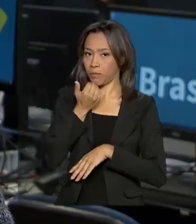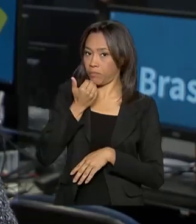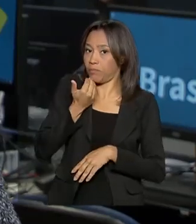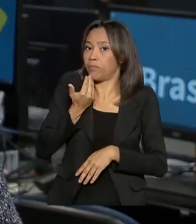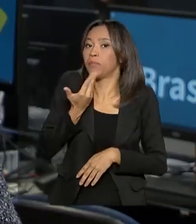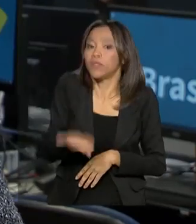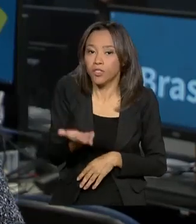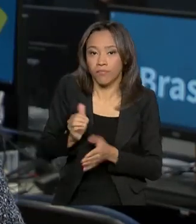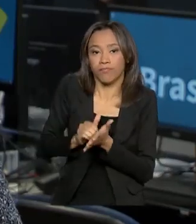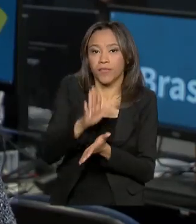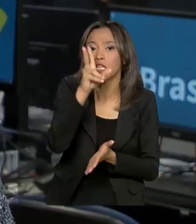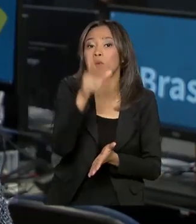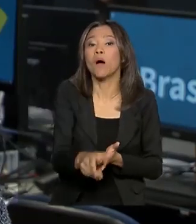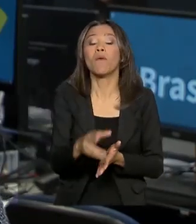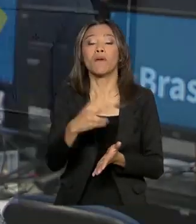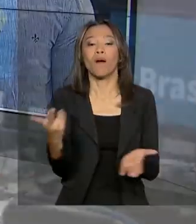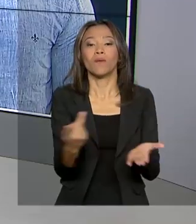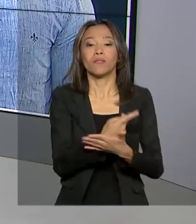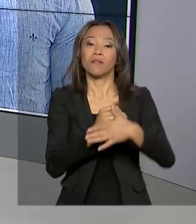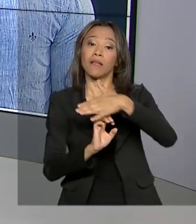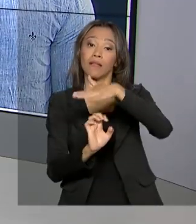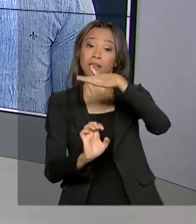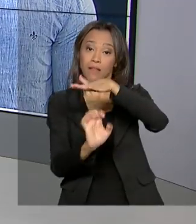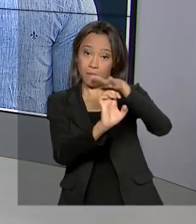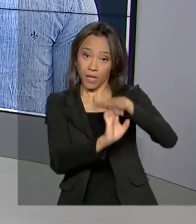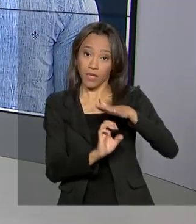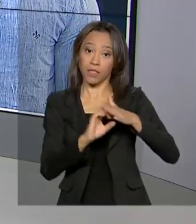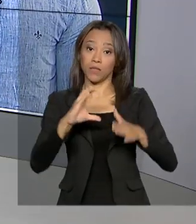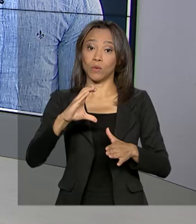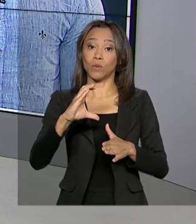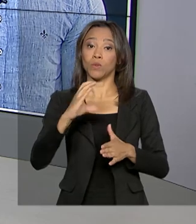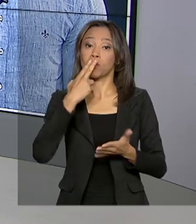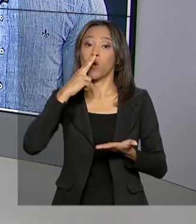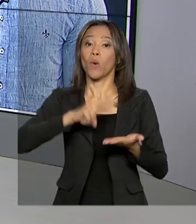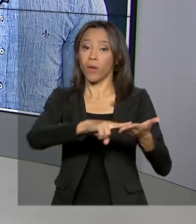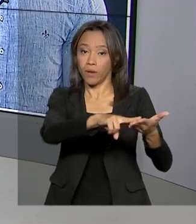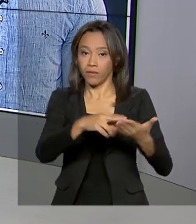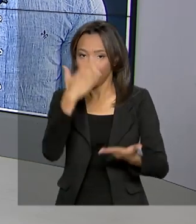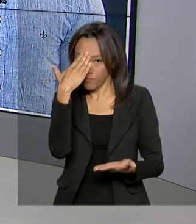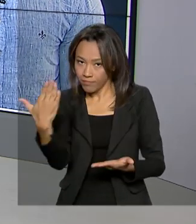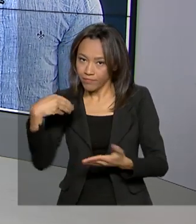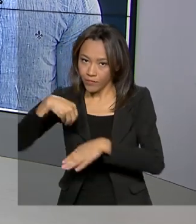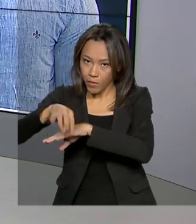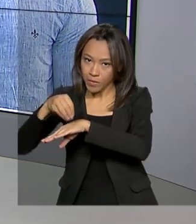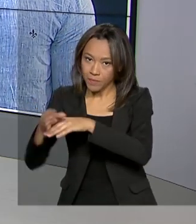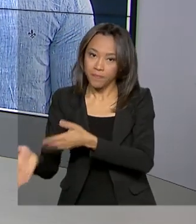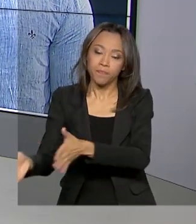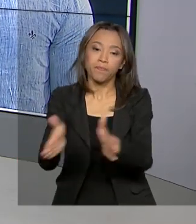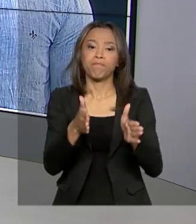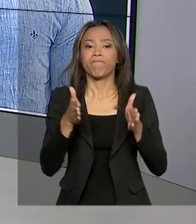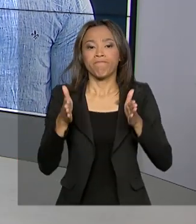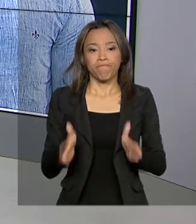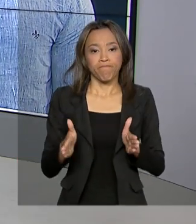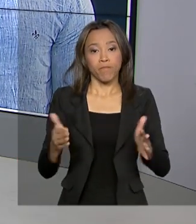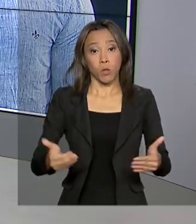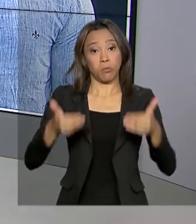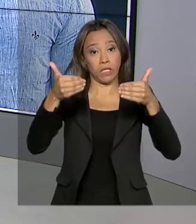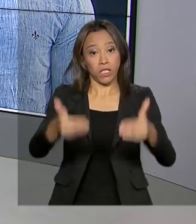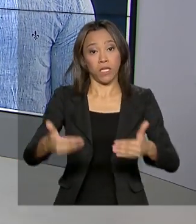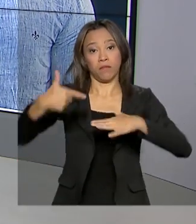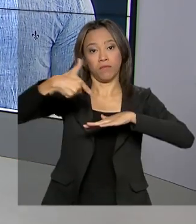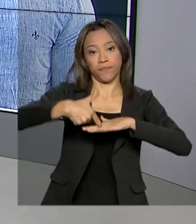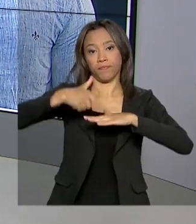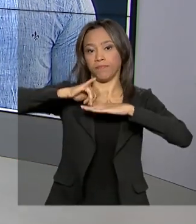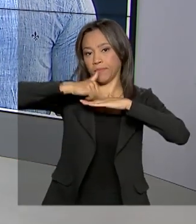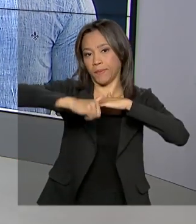aconteceu nos correios. Obrigada pelas suas informações, Raquel. O Ministério de Minas e